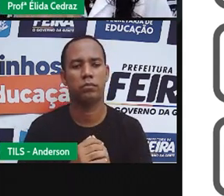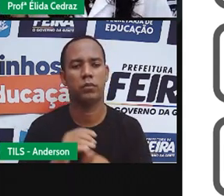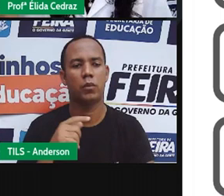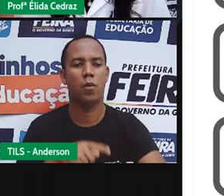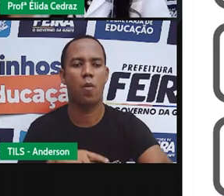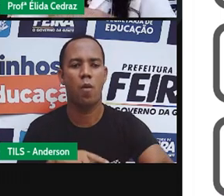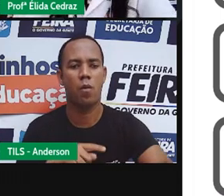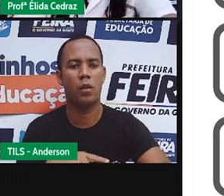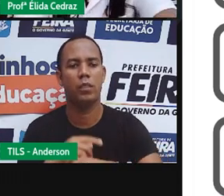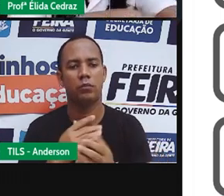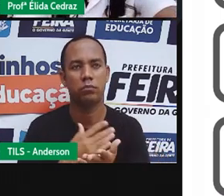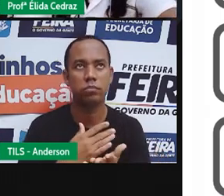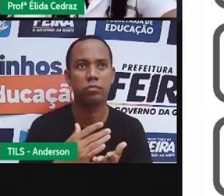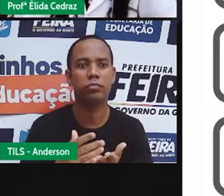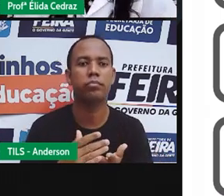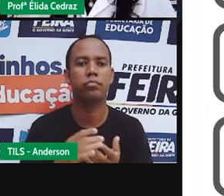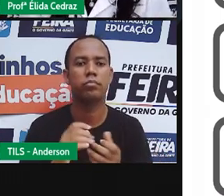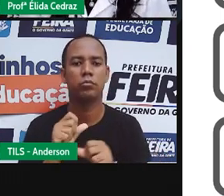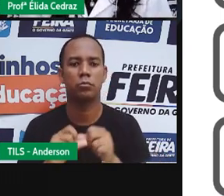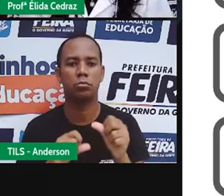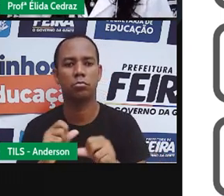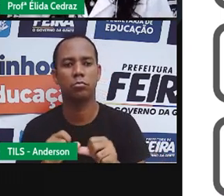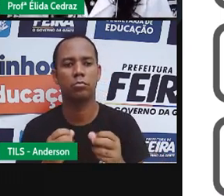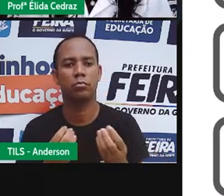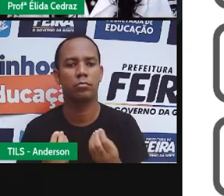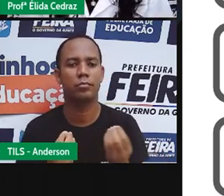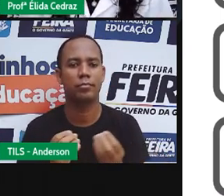Que horas eles têm que renovar o protetor solar?